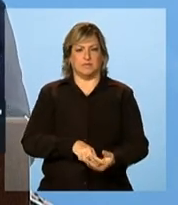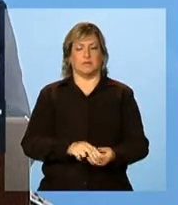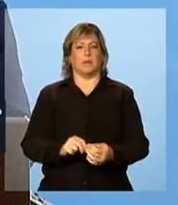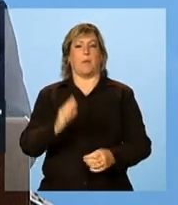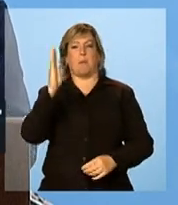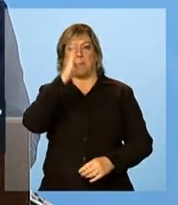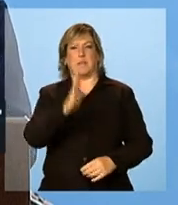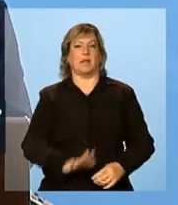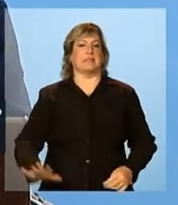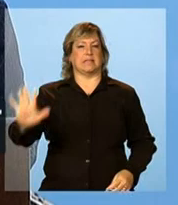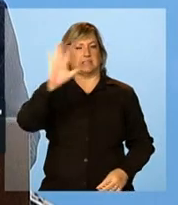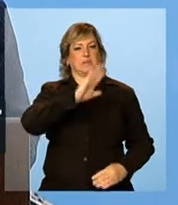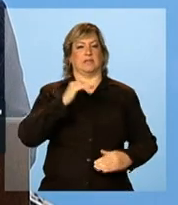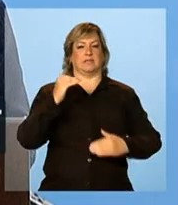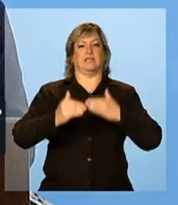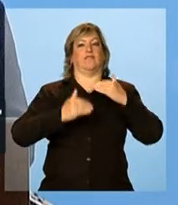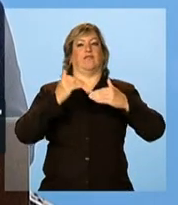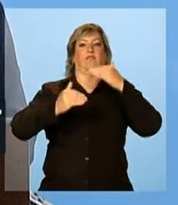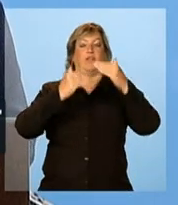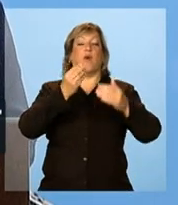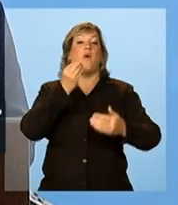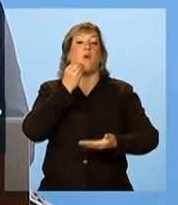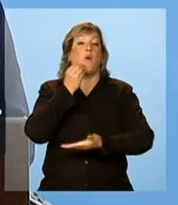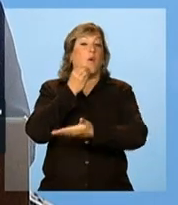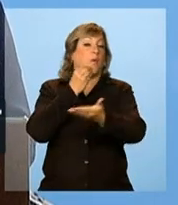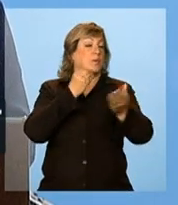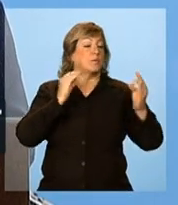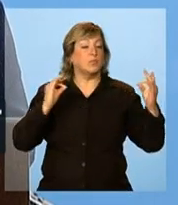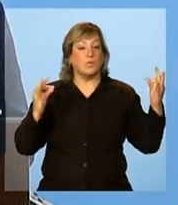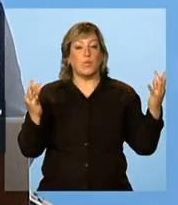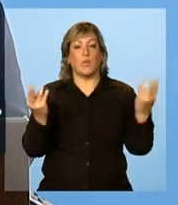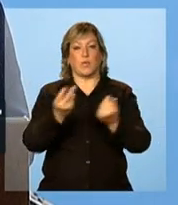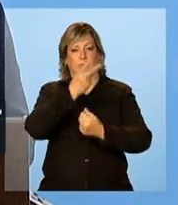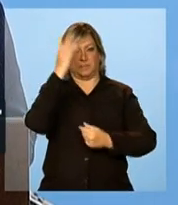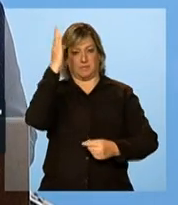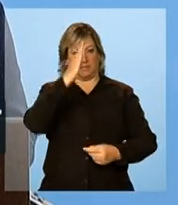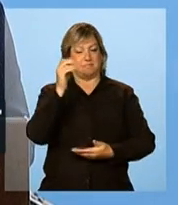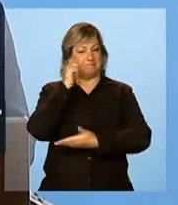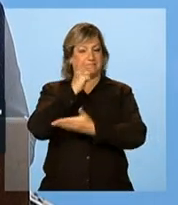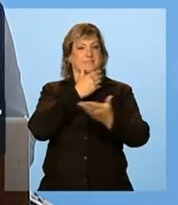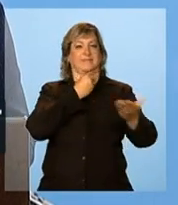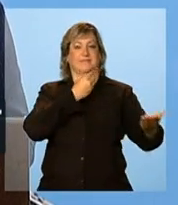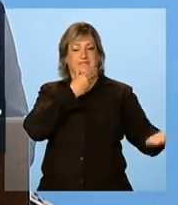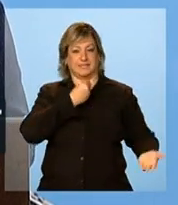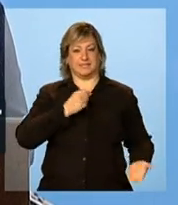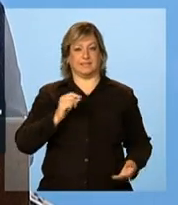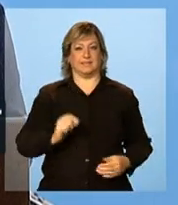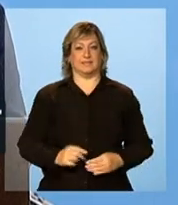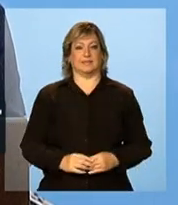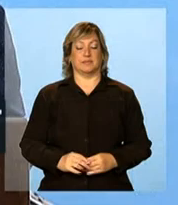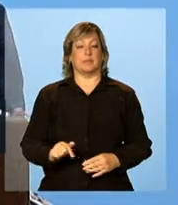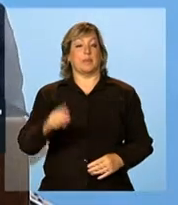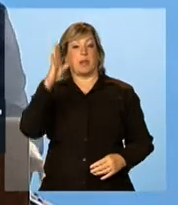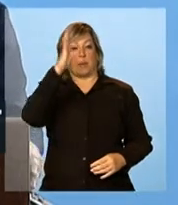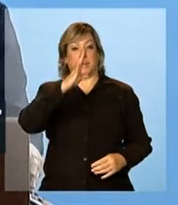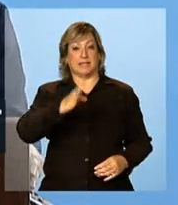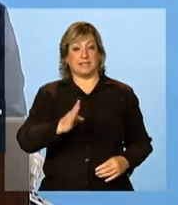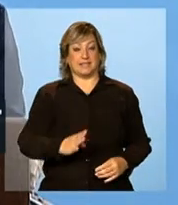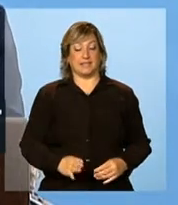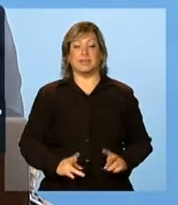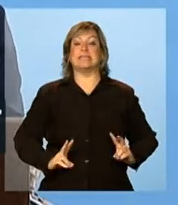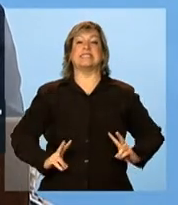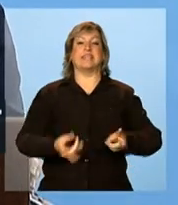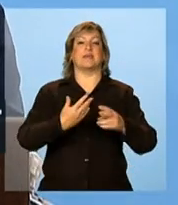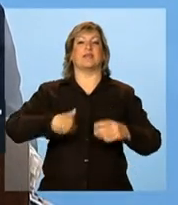Brasil desenvolvido e um Brasil com oportunidades para todos os brasileiros e brasileiras. O Brasil que sempre